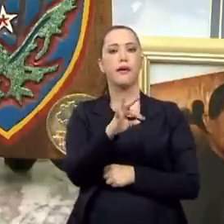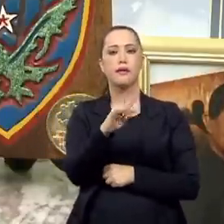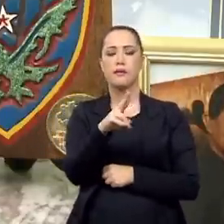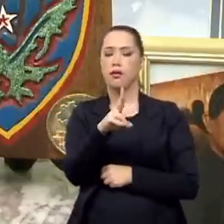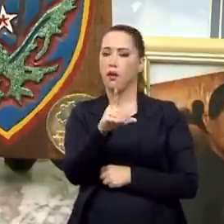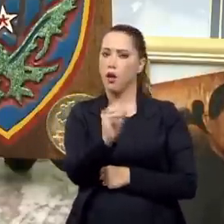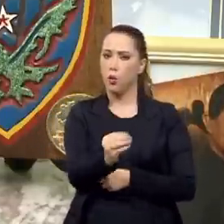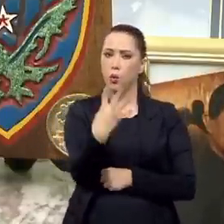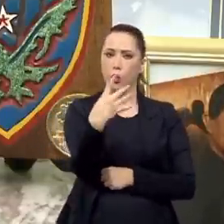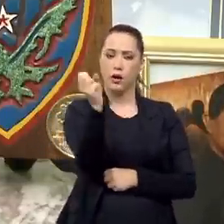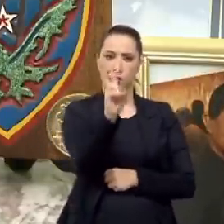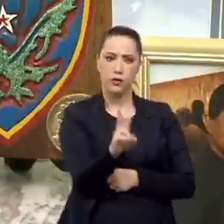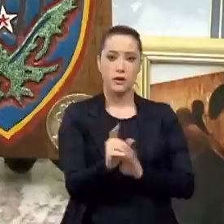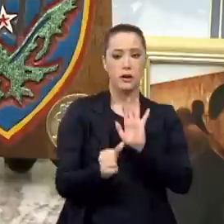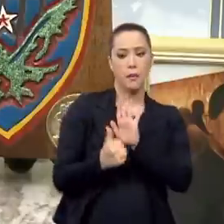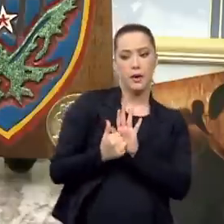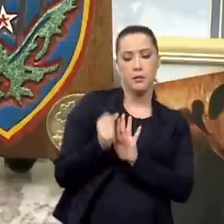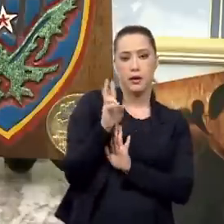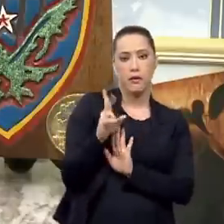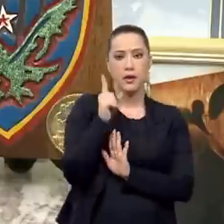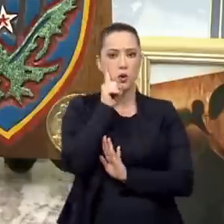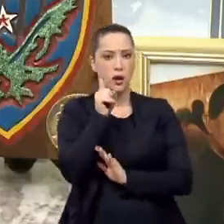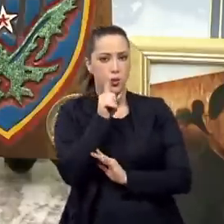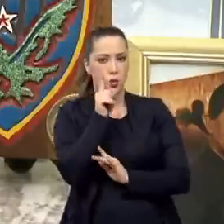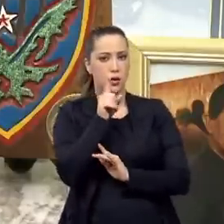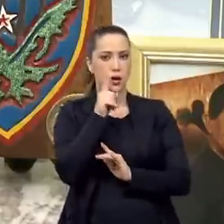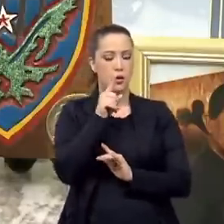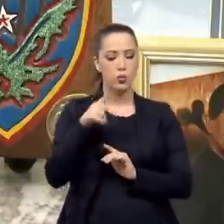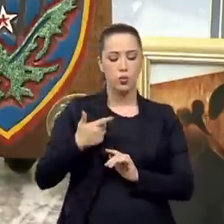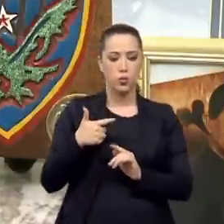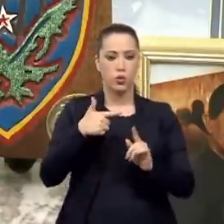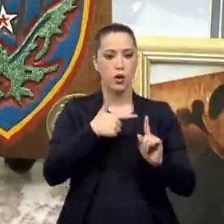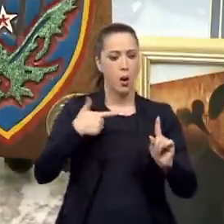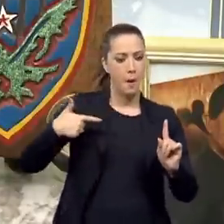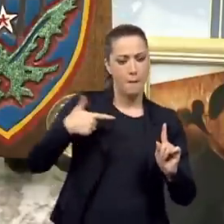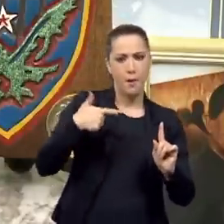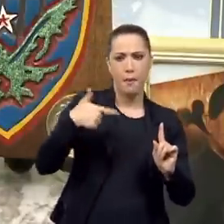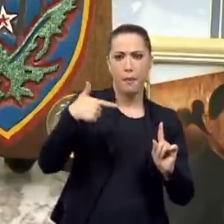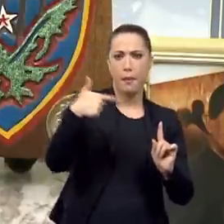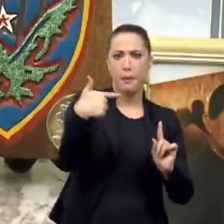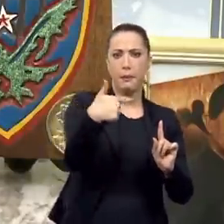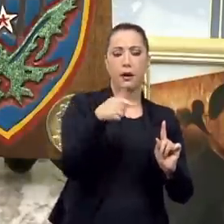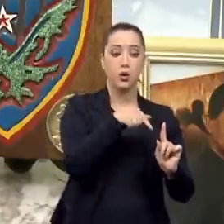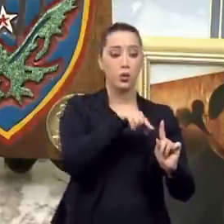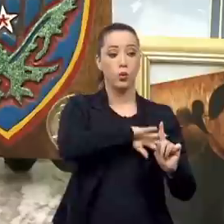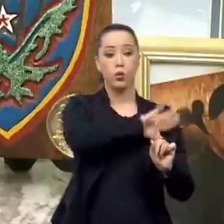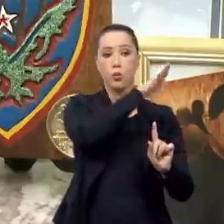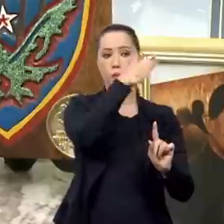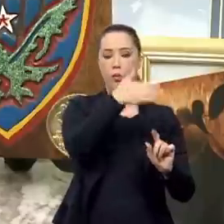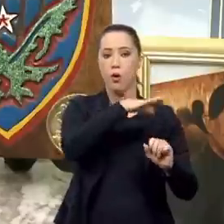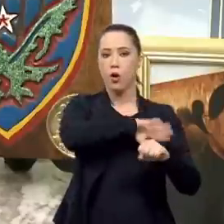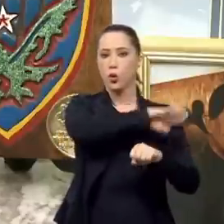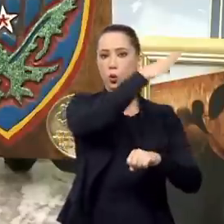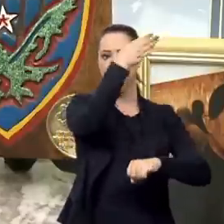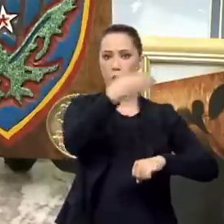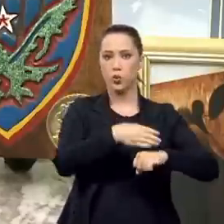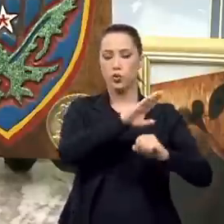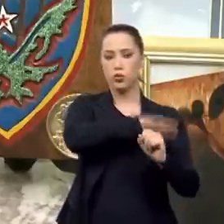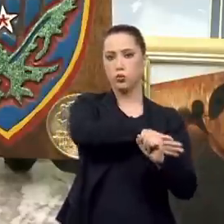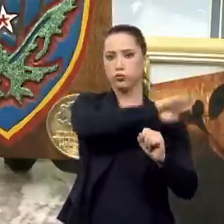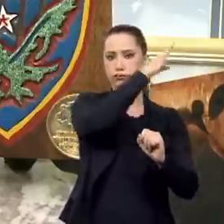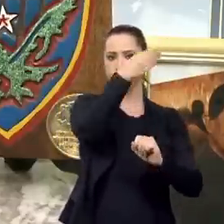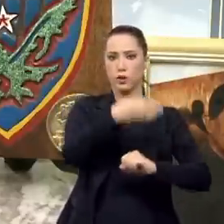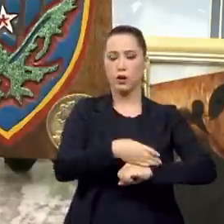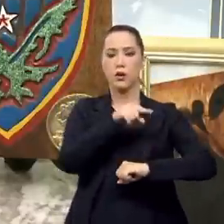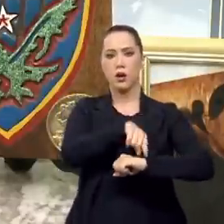vez foi os americanos. Atacou de frente o monte que estava ocupado pelos alemães. E os